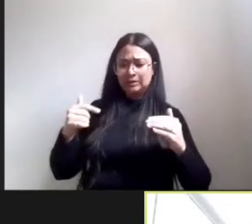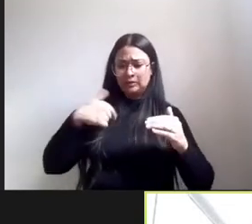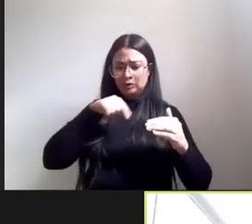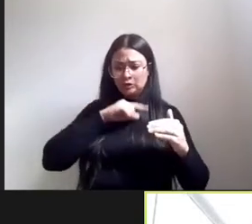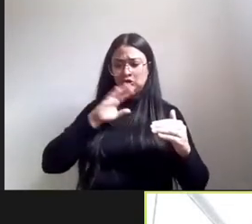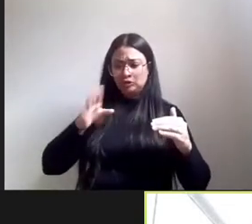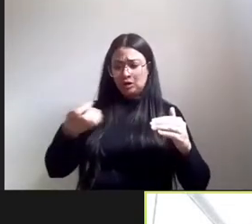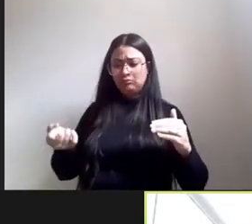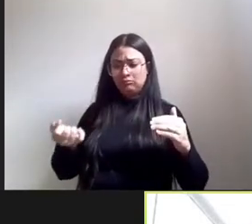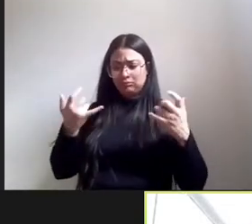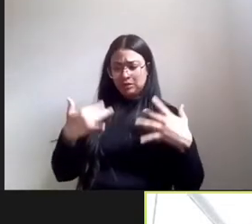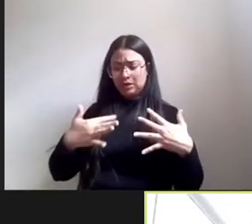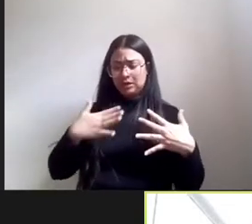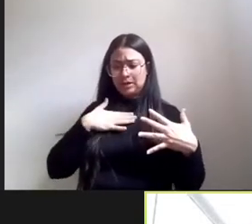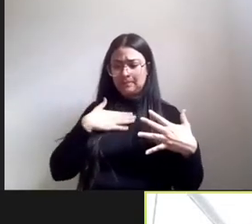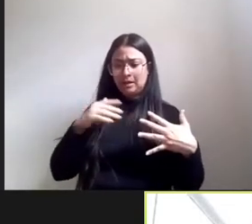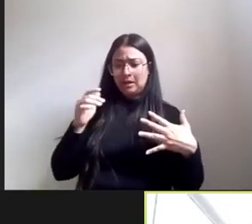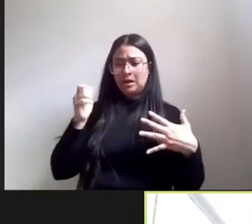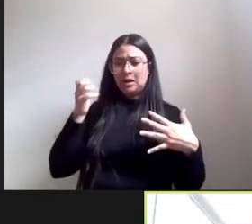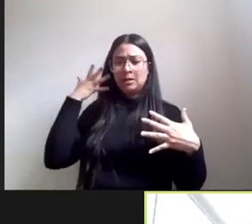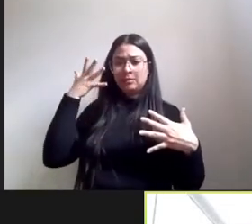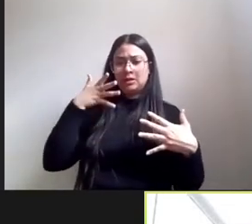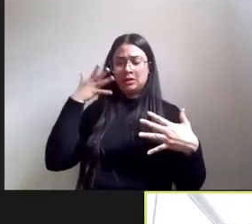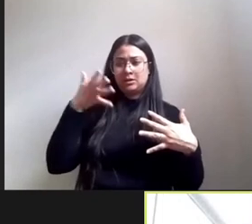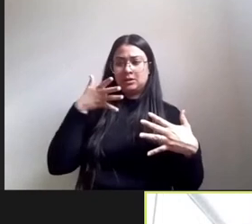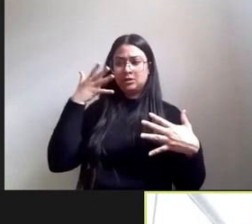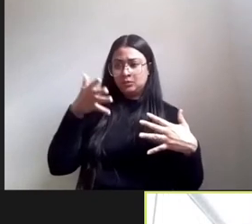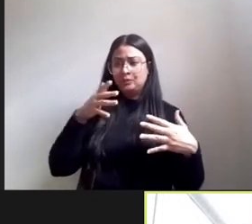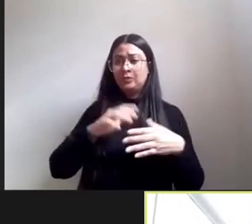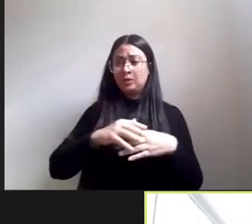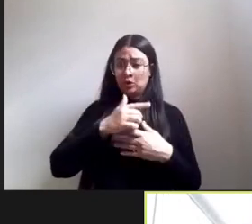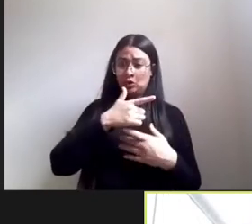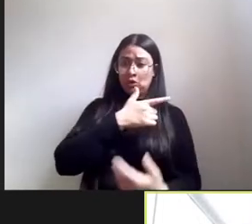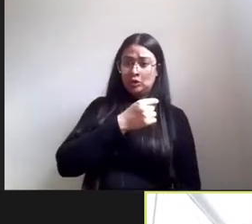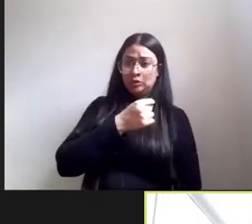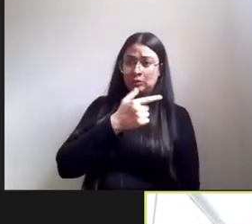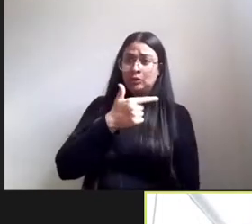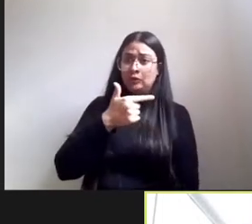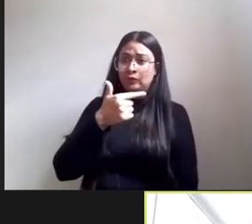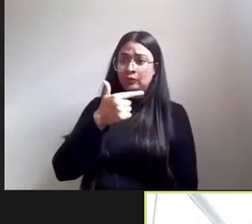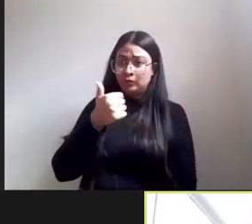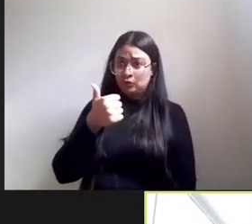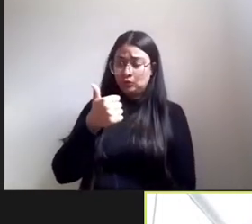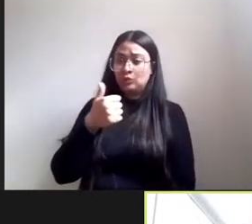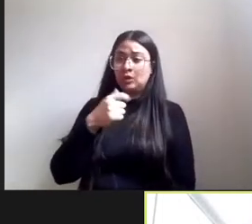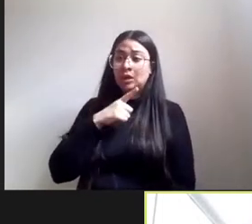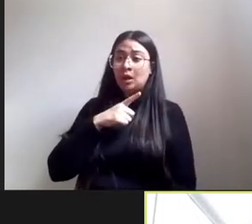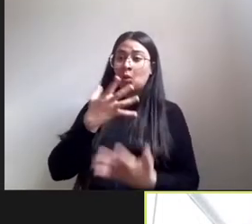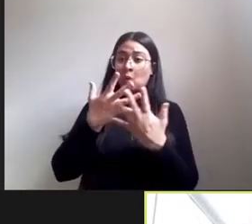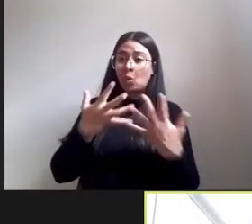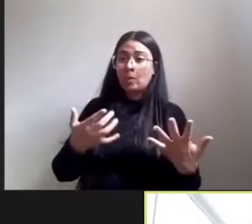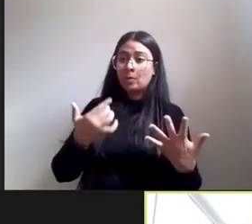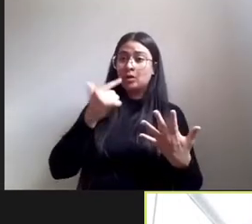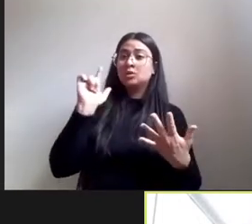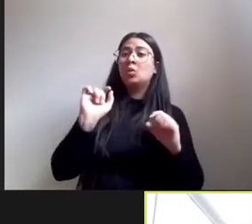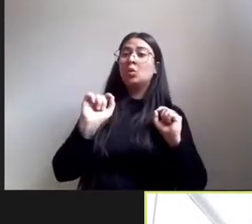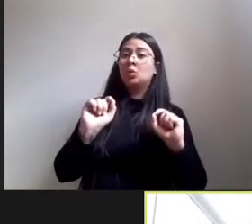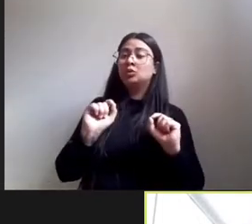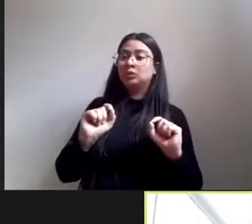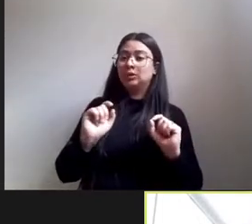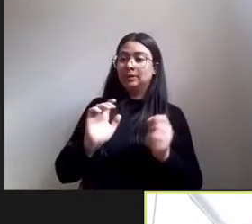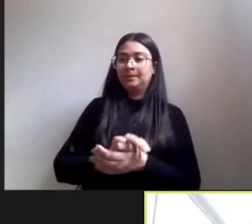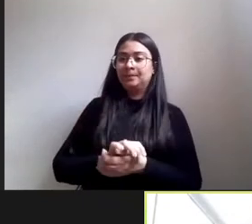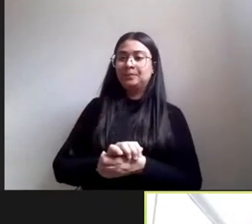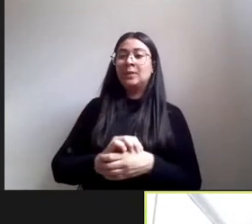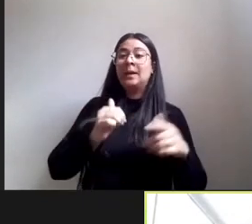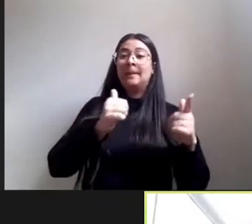também em janeiro de 2021 a gente tem uma outra comemoração talvez que é a comemoração da primeira